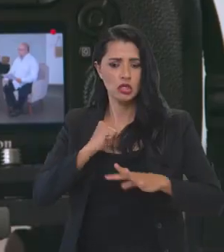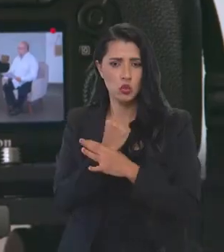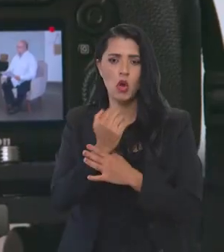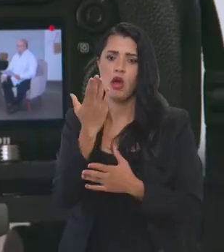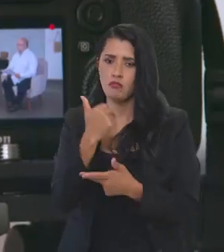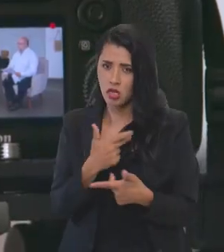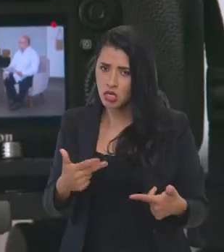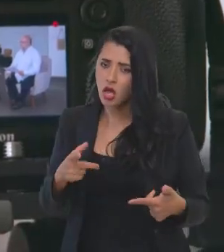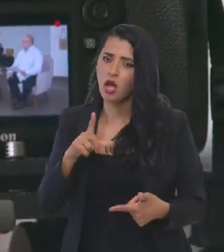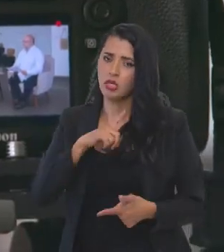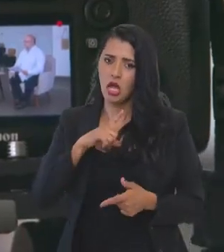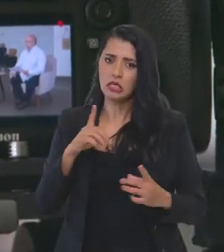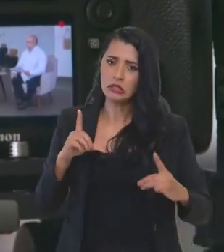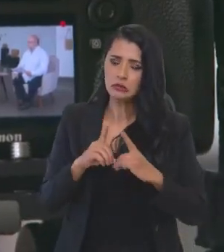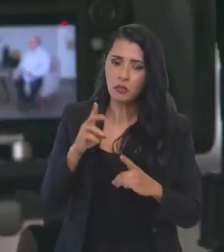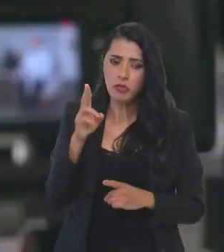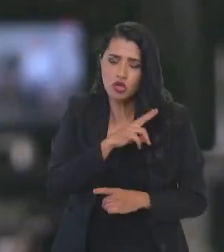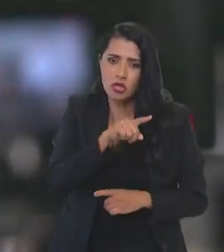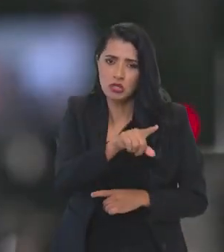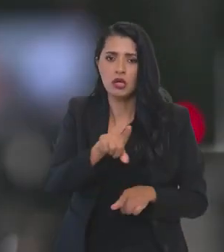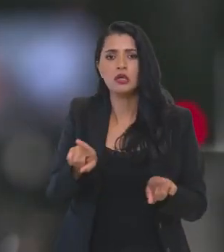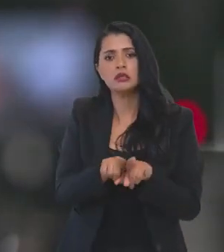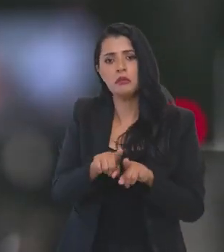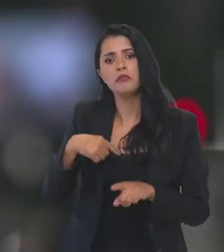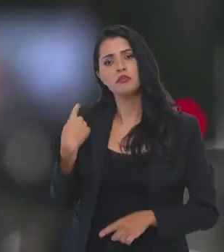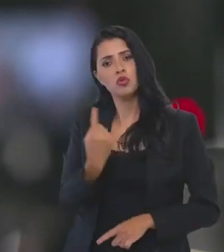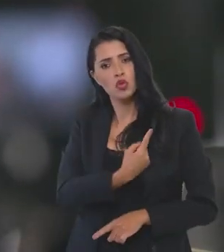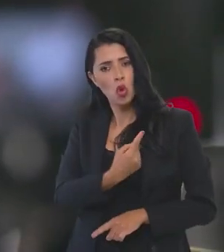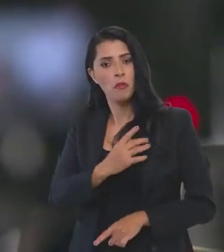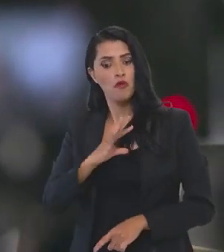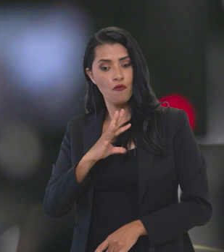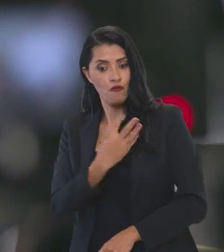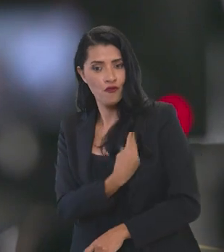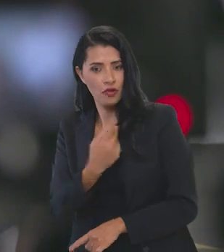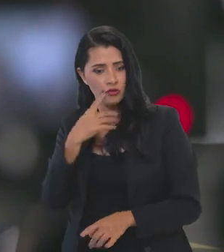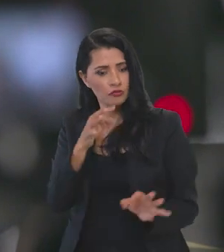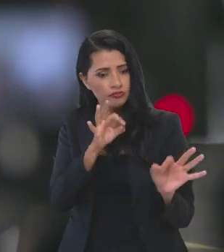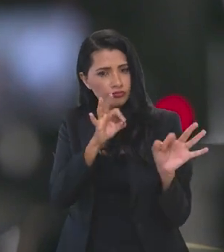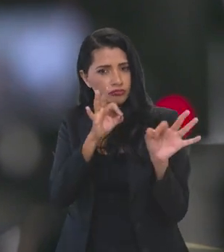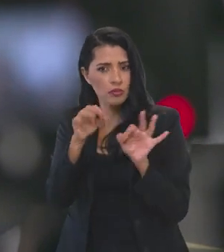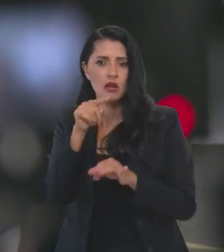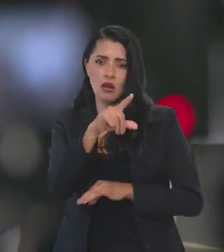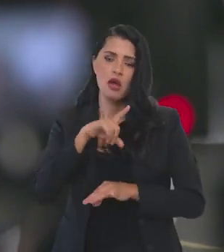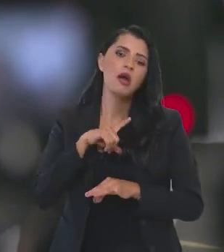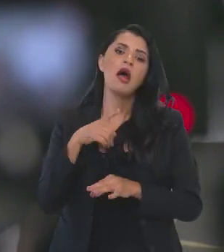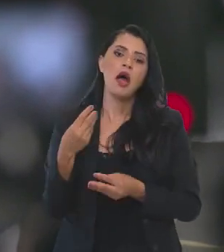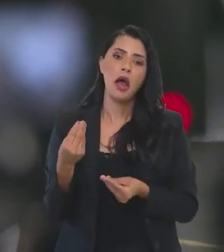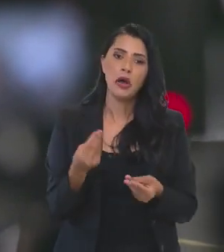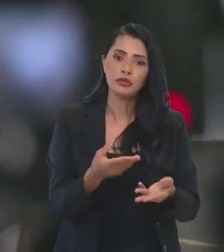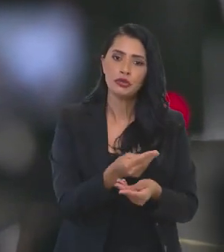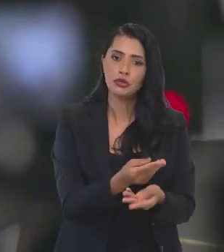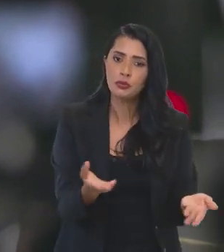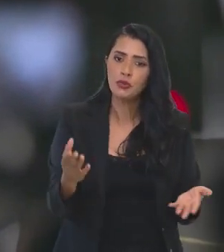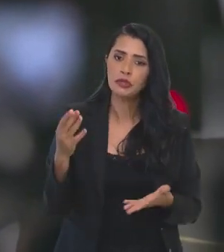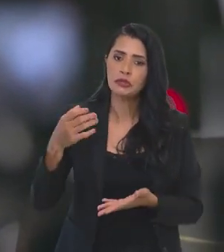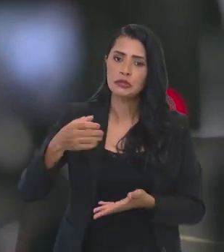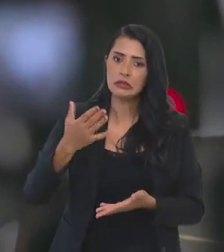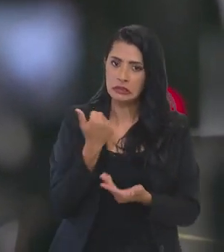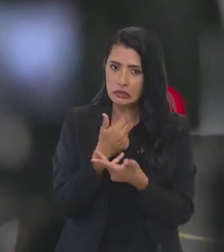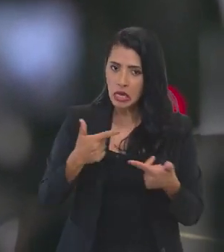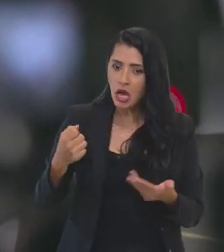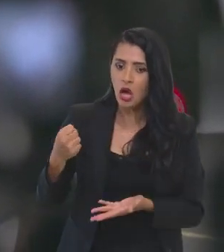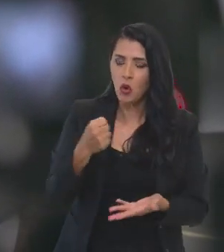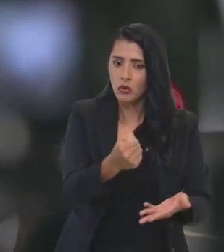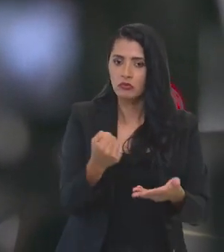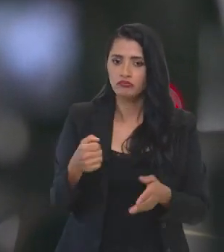essa segurança alimentar de atendimento à emergência, mas também nós, pela FUNAI, estamos acompanhando tanto a distribuição, mas também